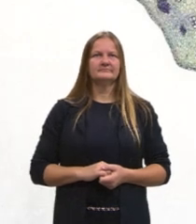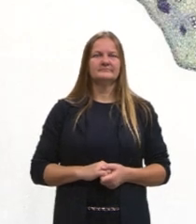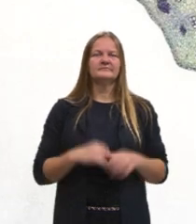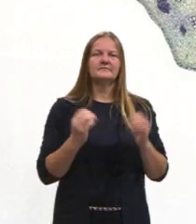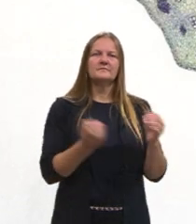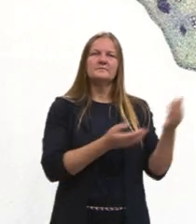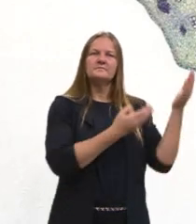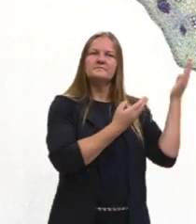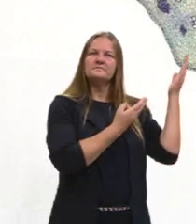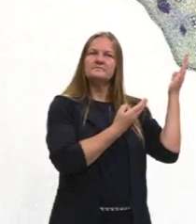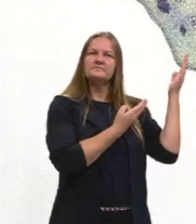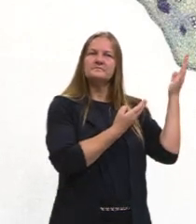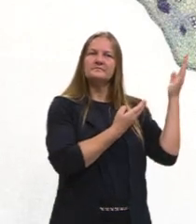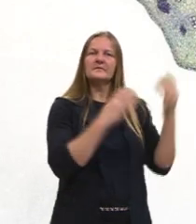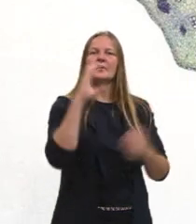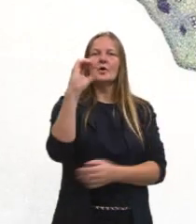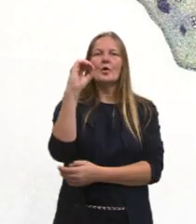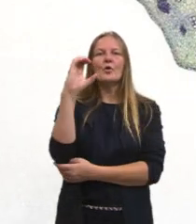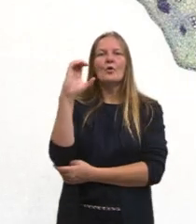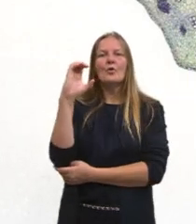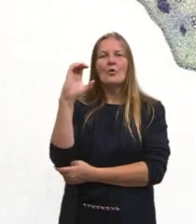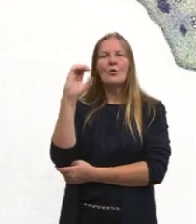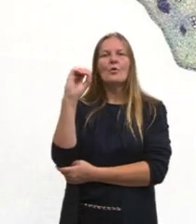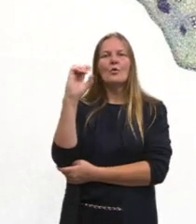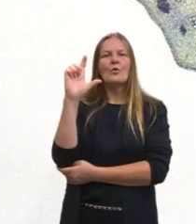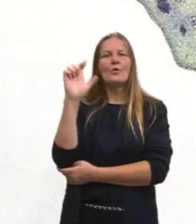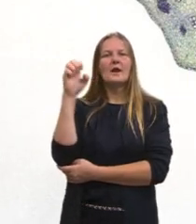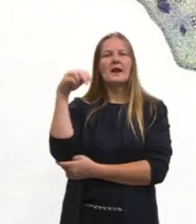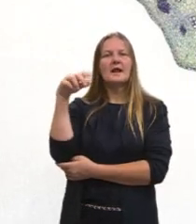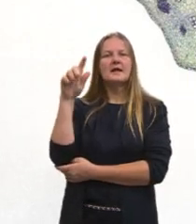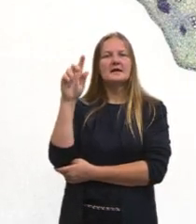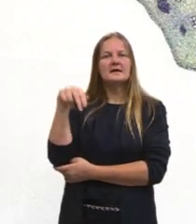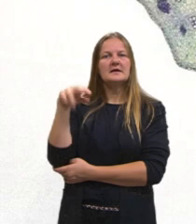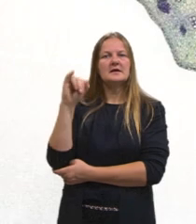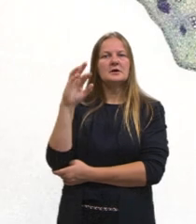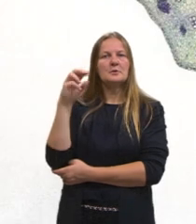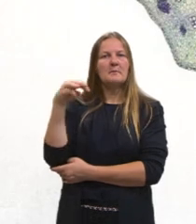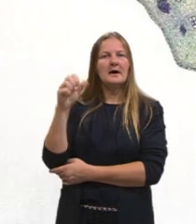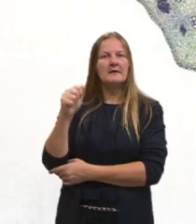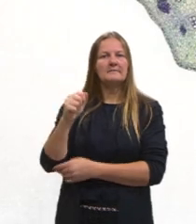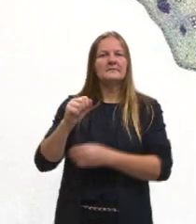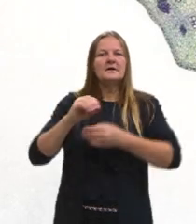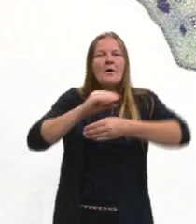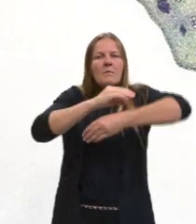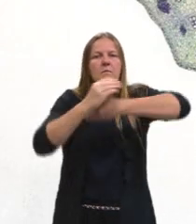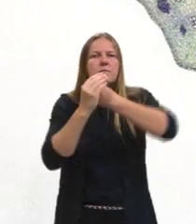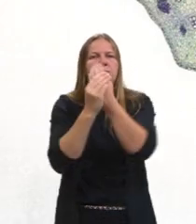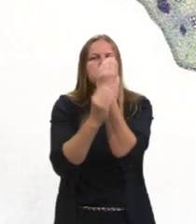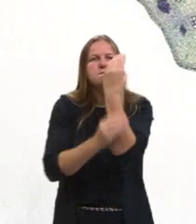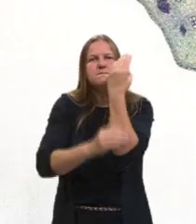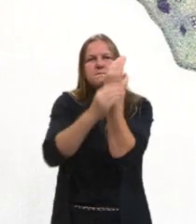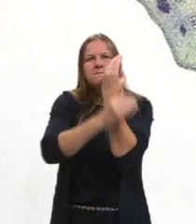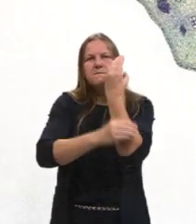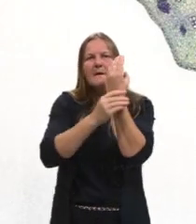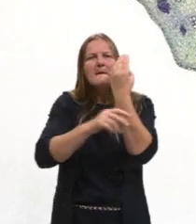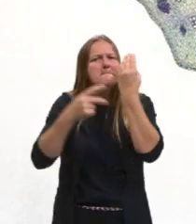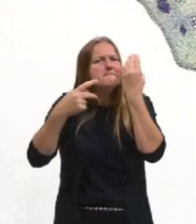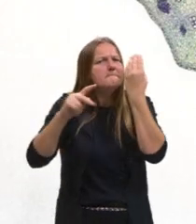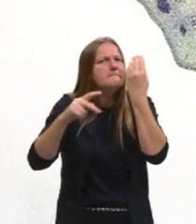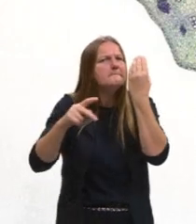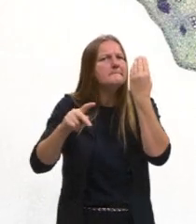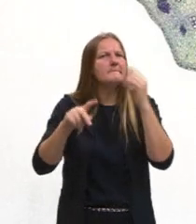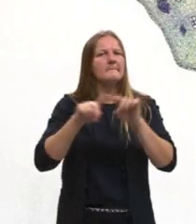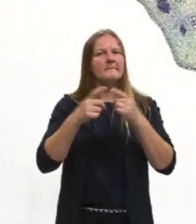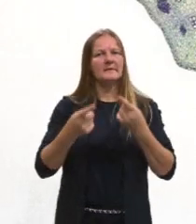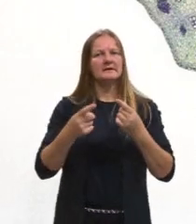Colênquima. Então, essa parte, esse tecido, ele é semelhante ao parênquima. Ele diferencia-se